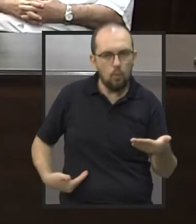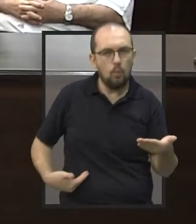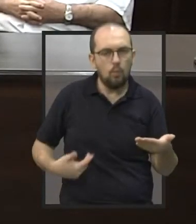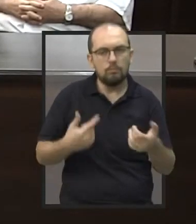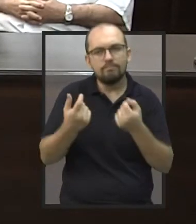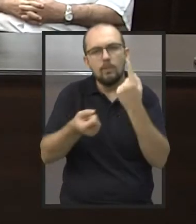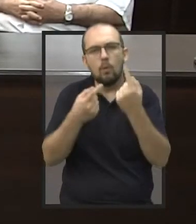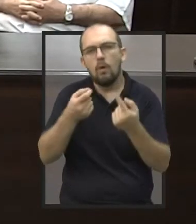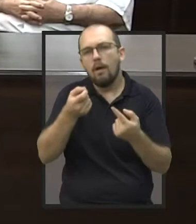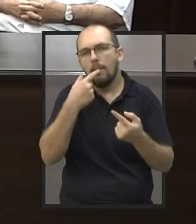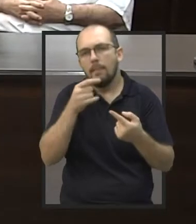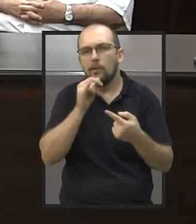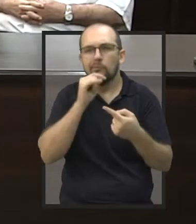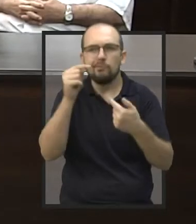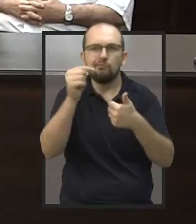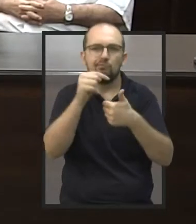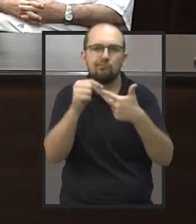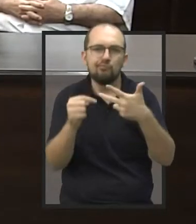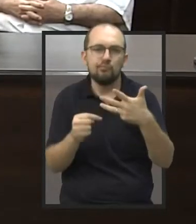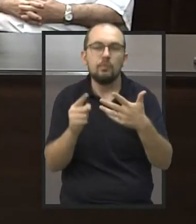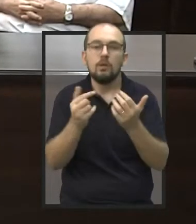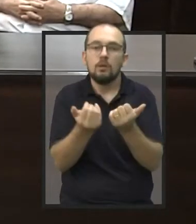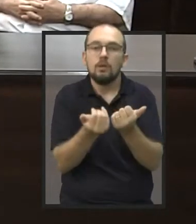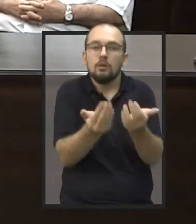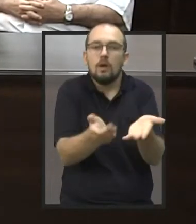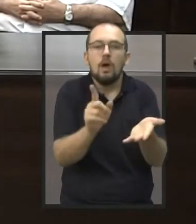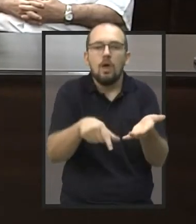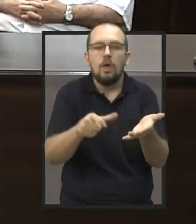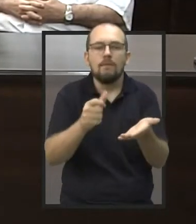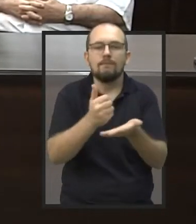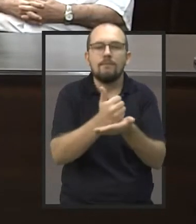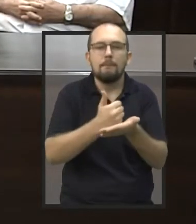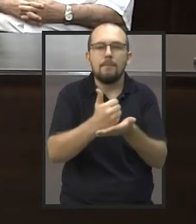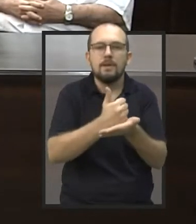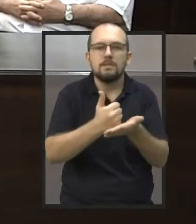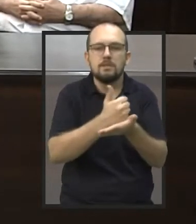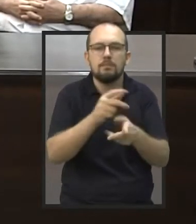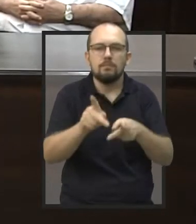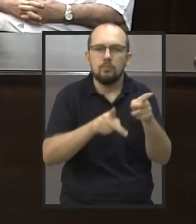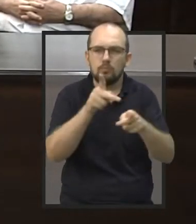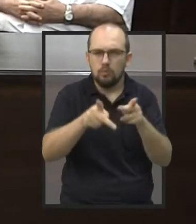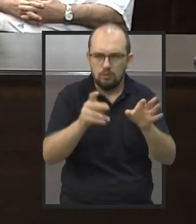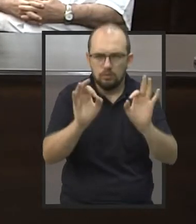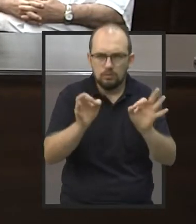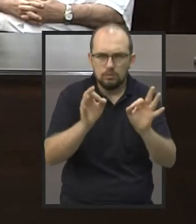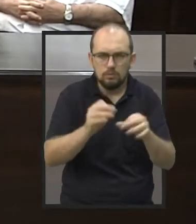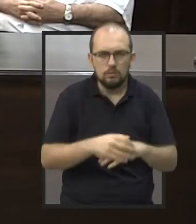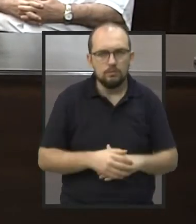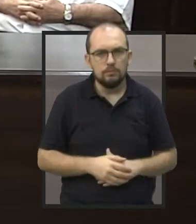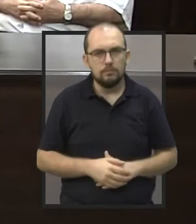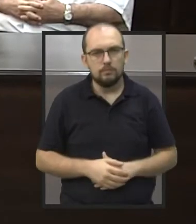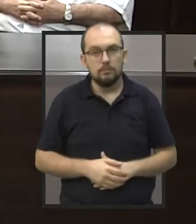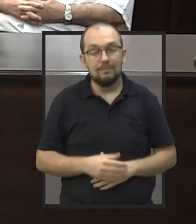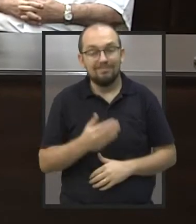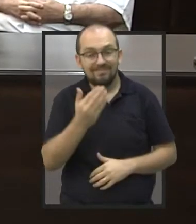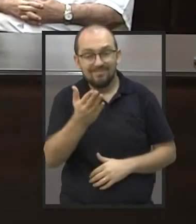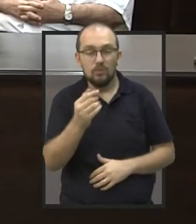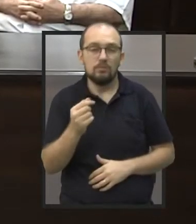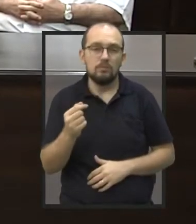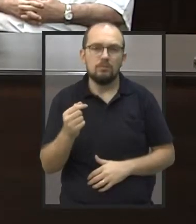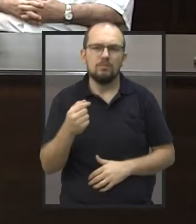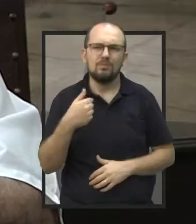medicamentos, por exemplo, são fornecidos nas farmácias populares, né, vereador? O que é que eu já...